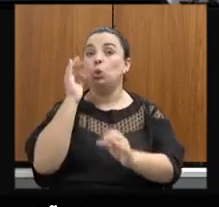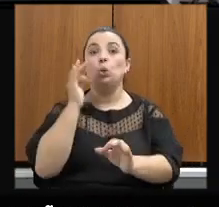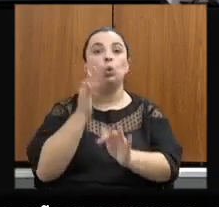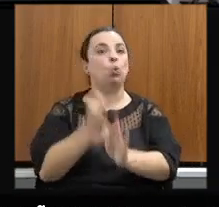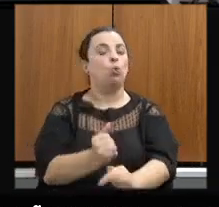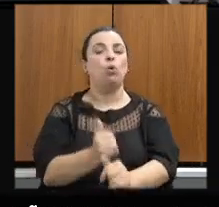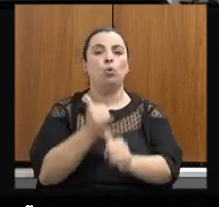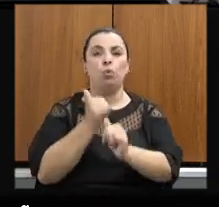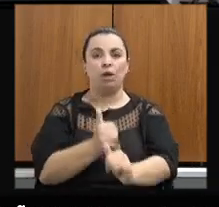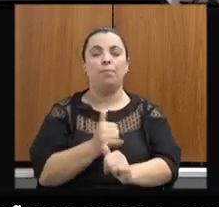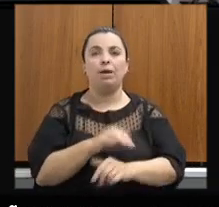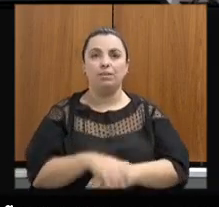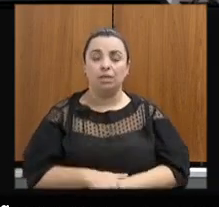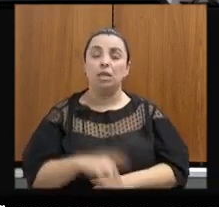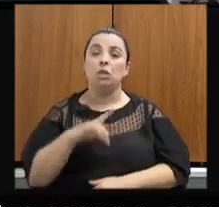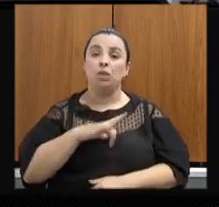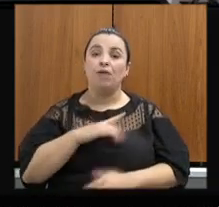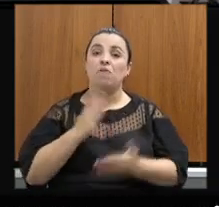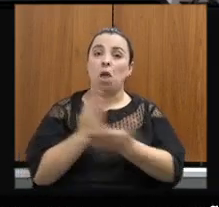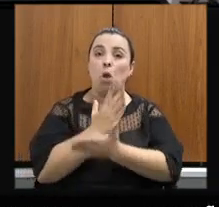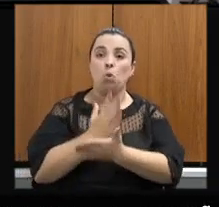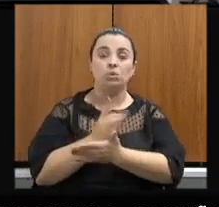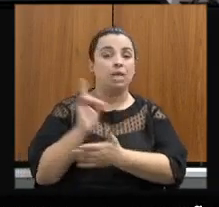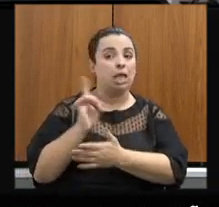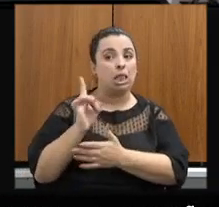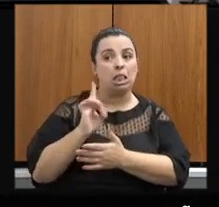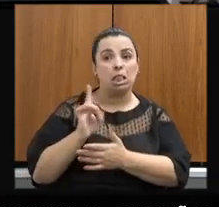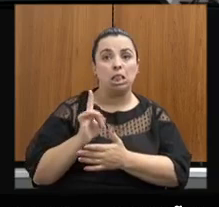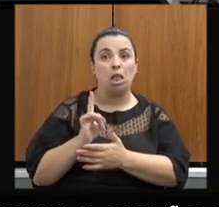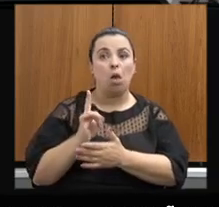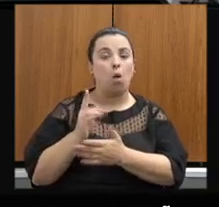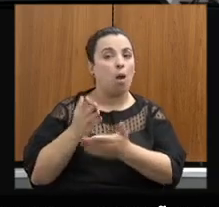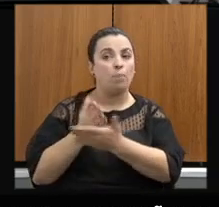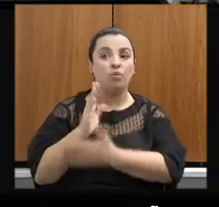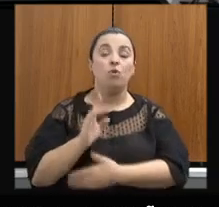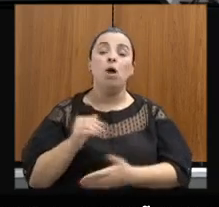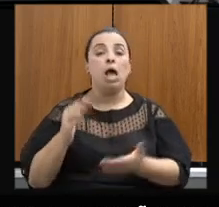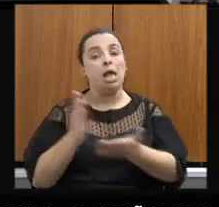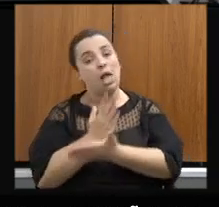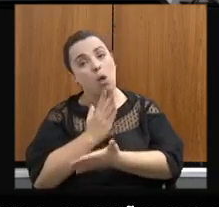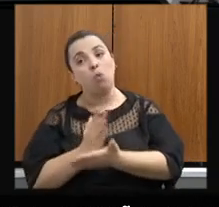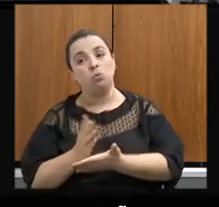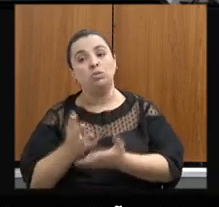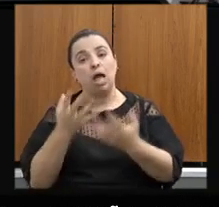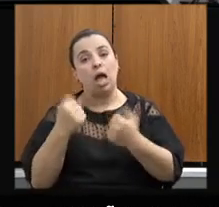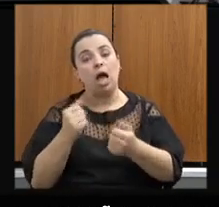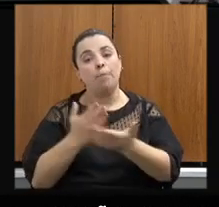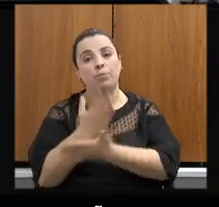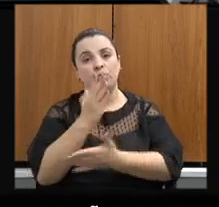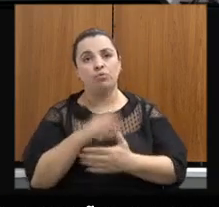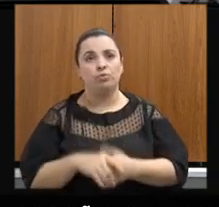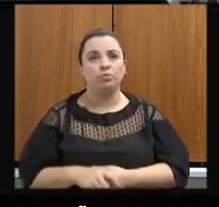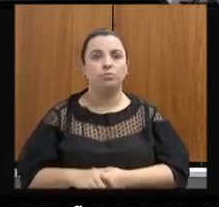indeferidas, conforme critérios técnicos estabelecidos pela Fundação Estadual do Meio Ambiente. Por favor.